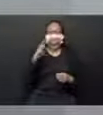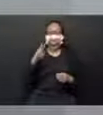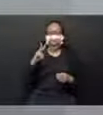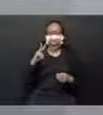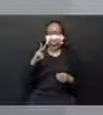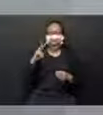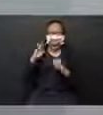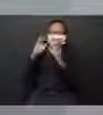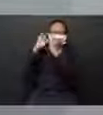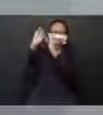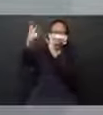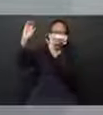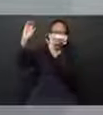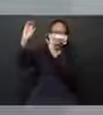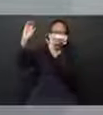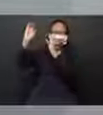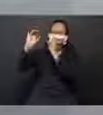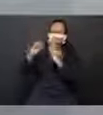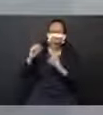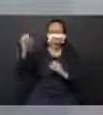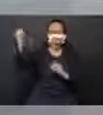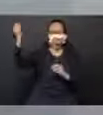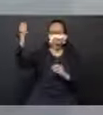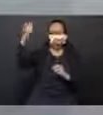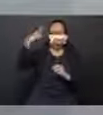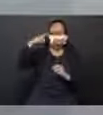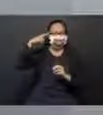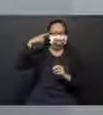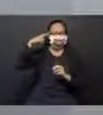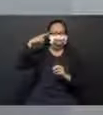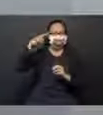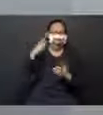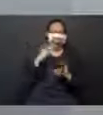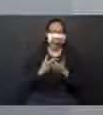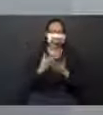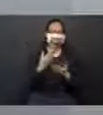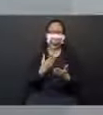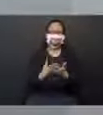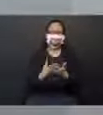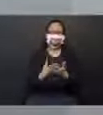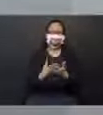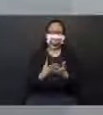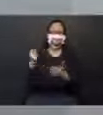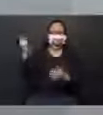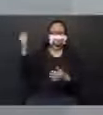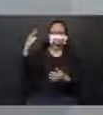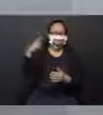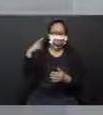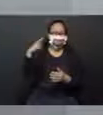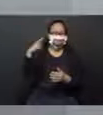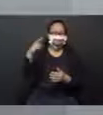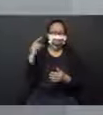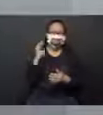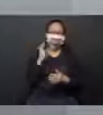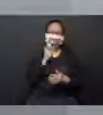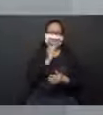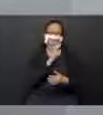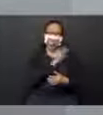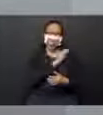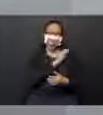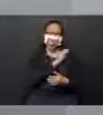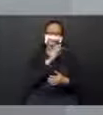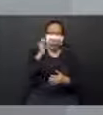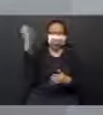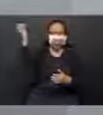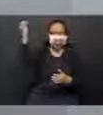o dia? Ele mesmo! O sol! Nós estudamos sobre ele. Ele aquece, ele ilumina.